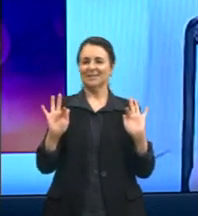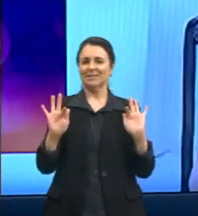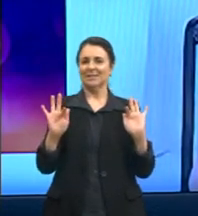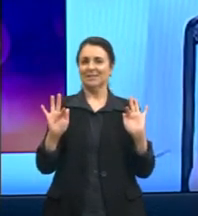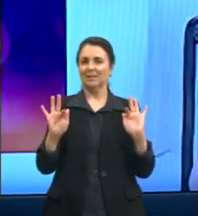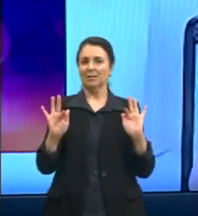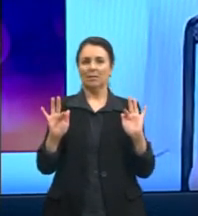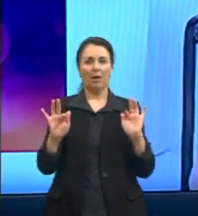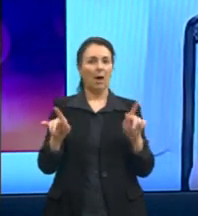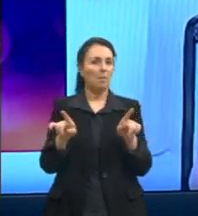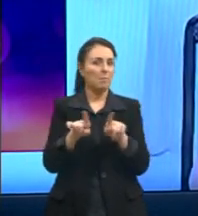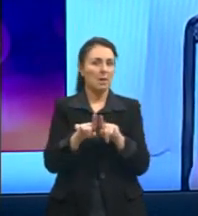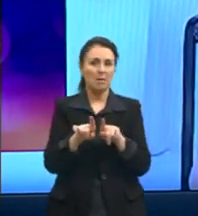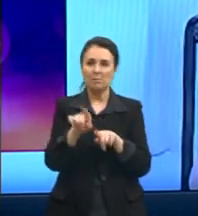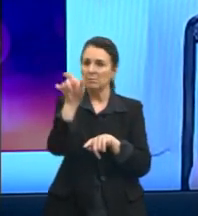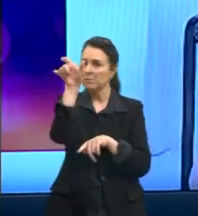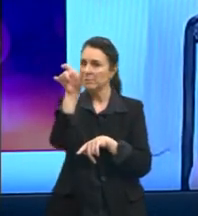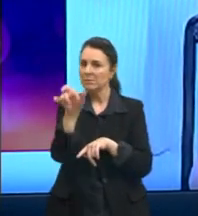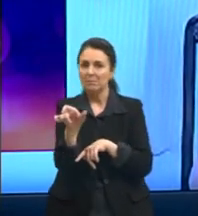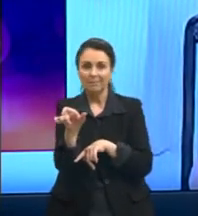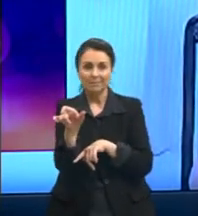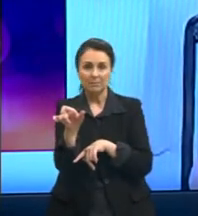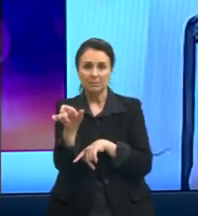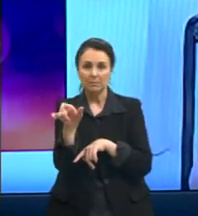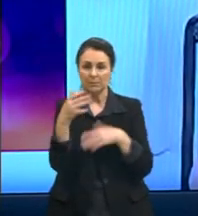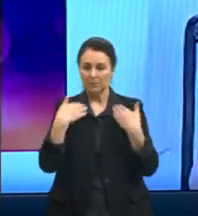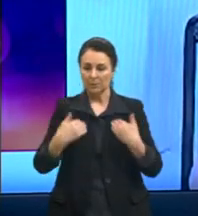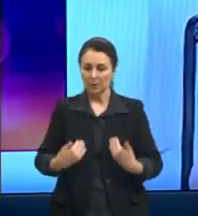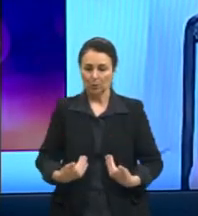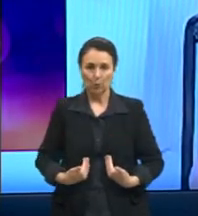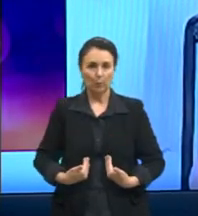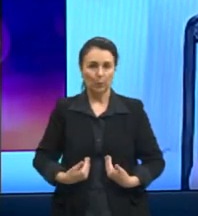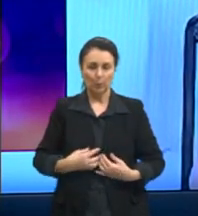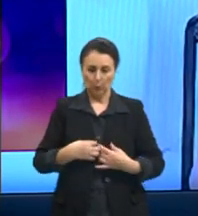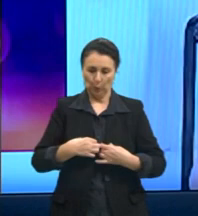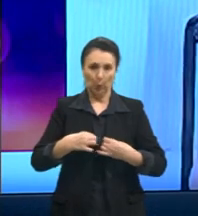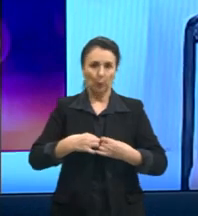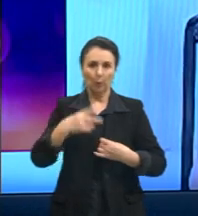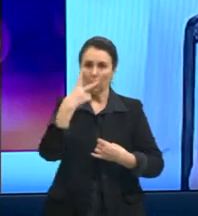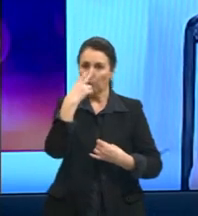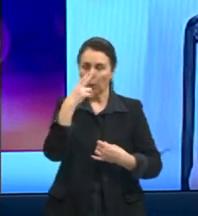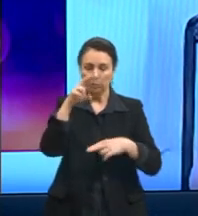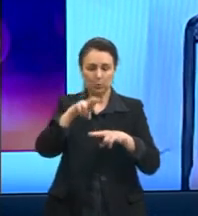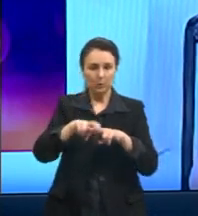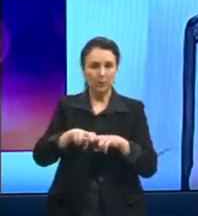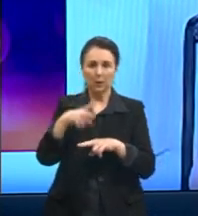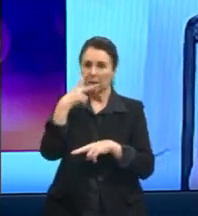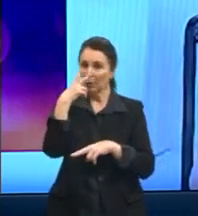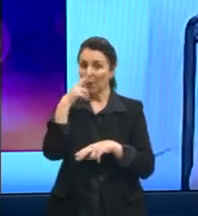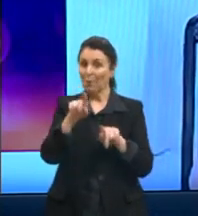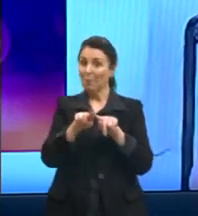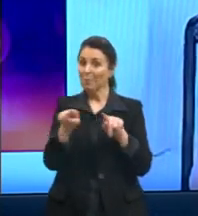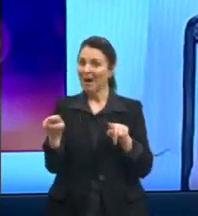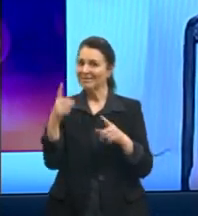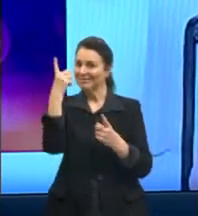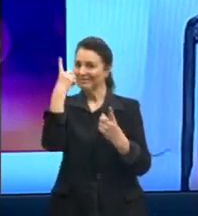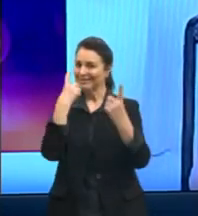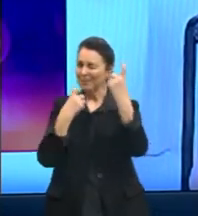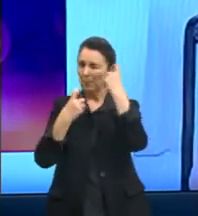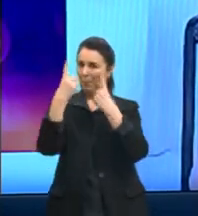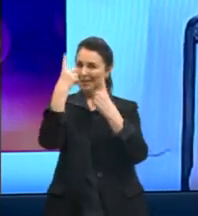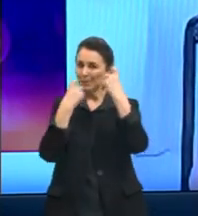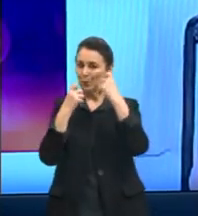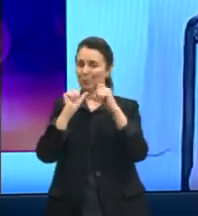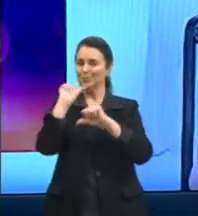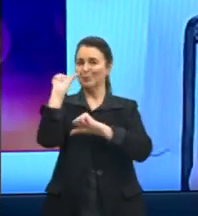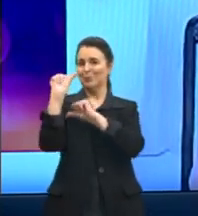A mesma pessoa, com a mesma roupa, na mesma cadeira. Cada uma tem